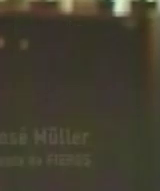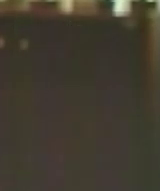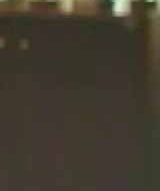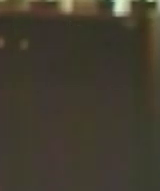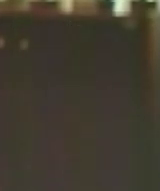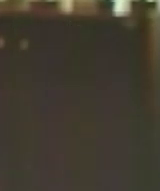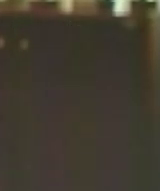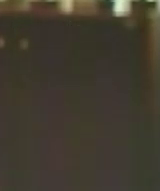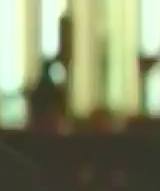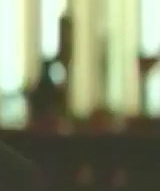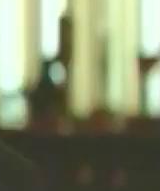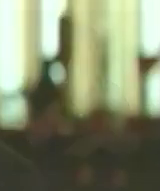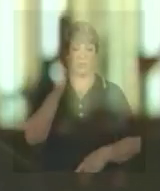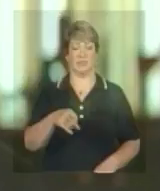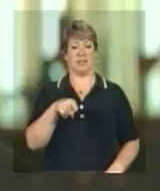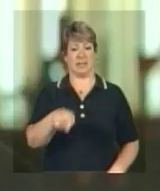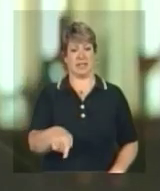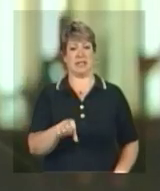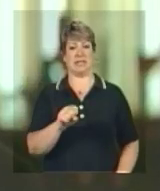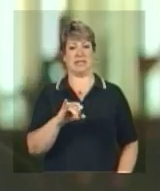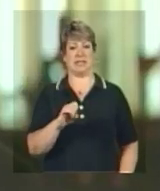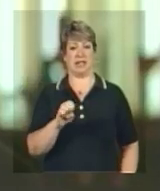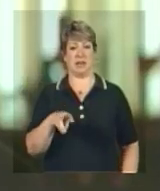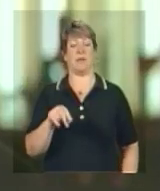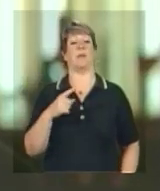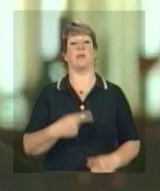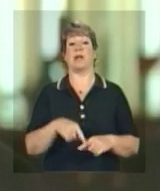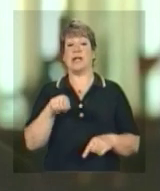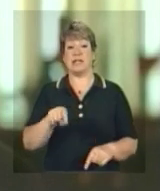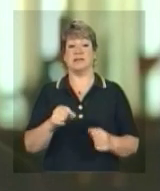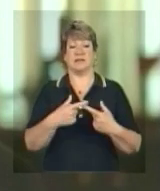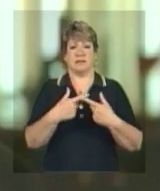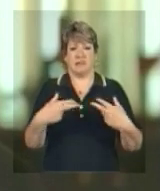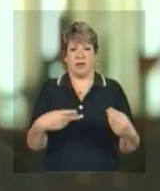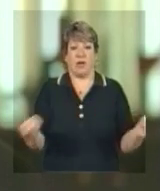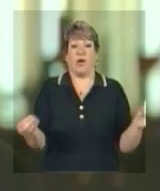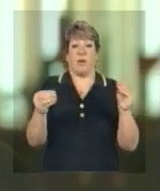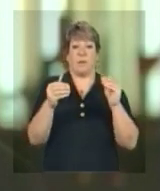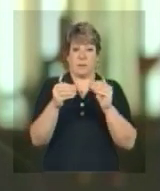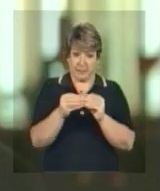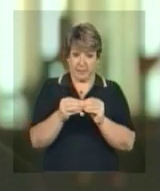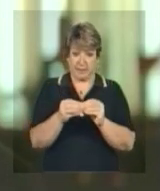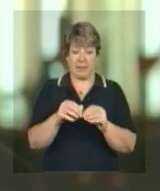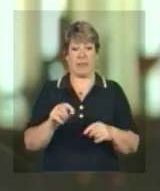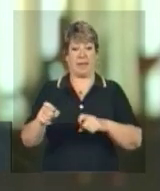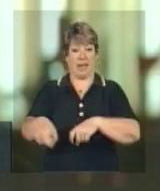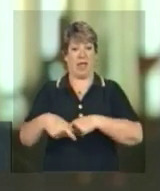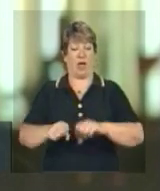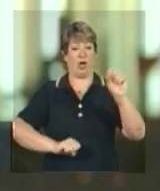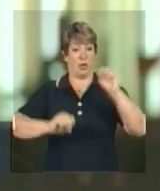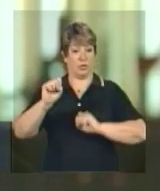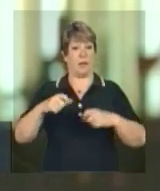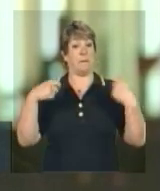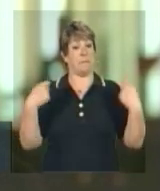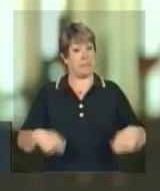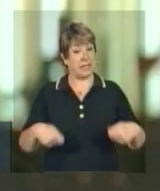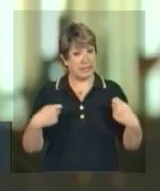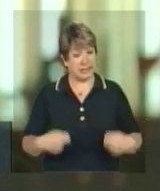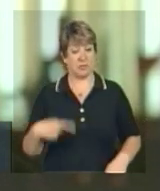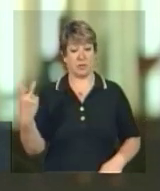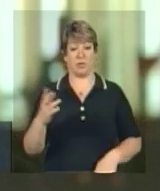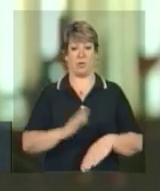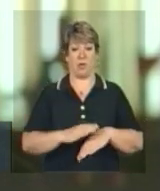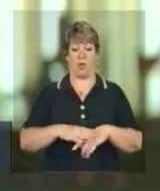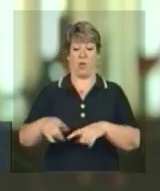este sistema. Porque são situações complementares. A agroindústria precisa da produção rural